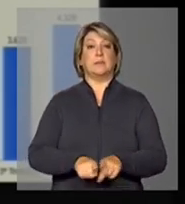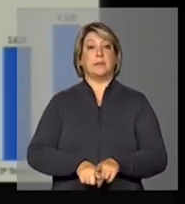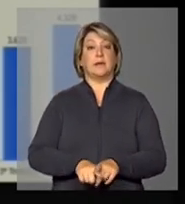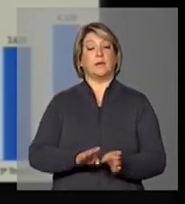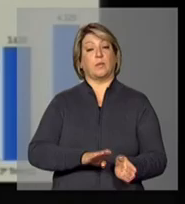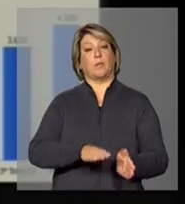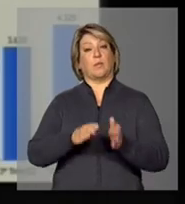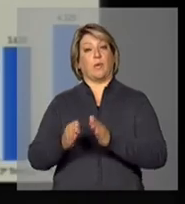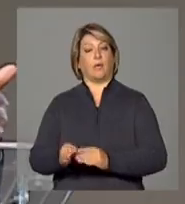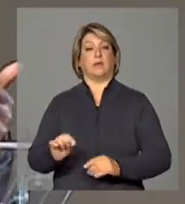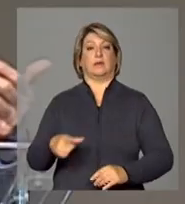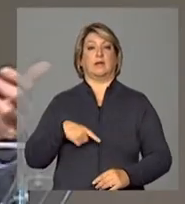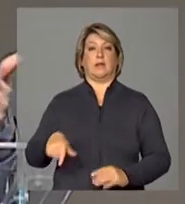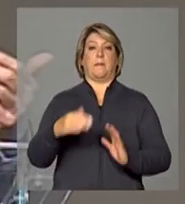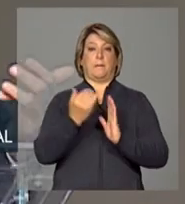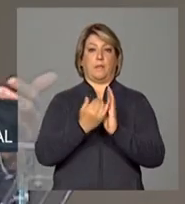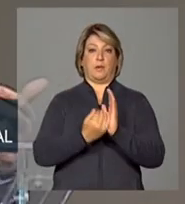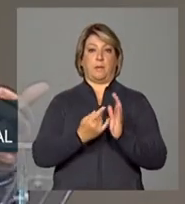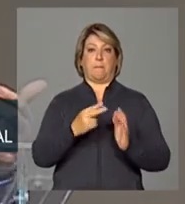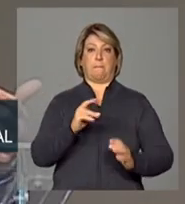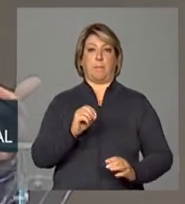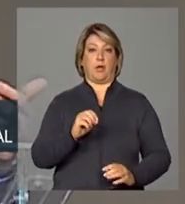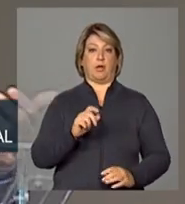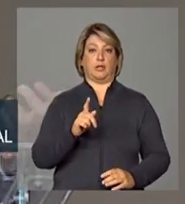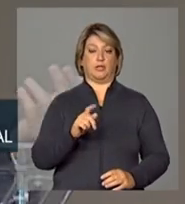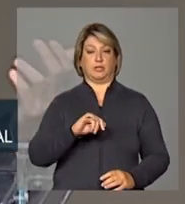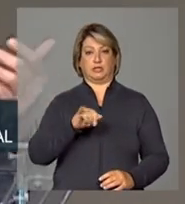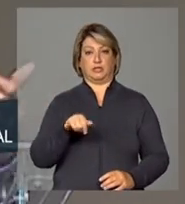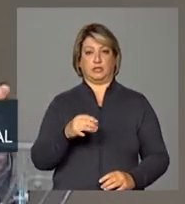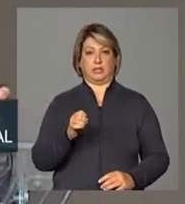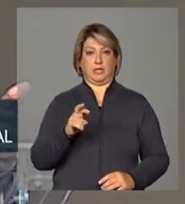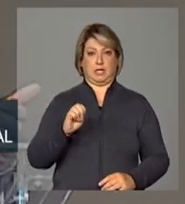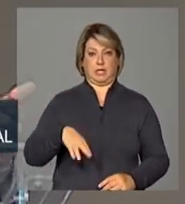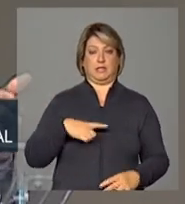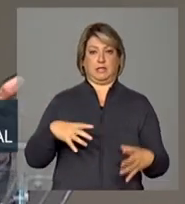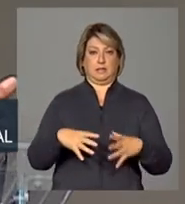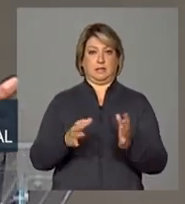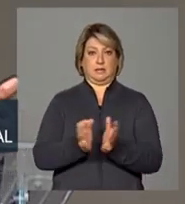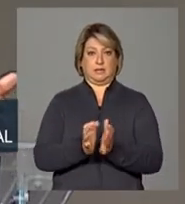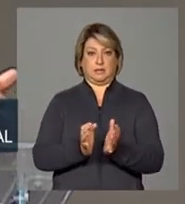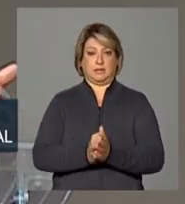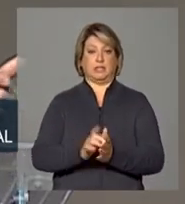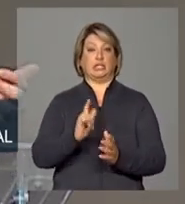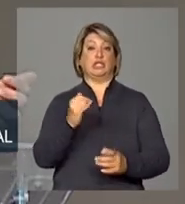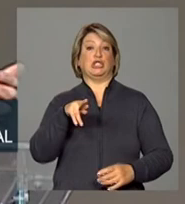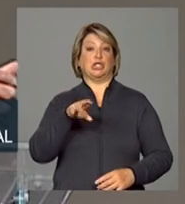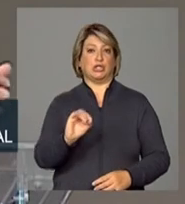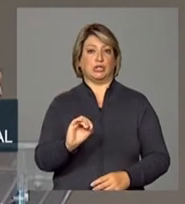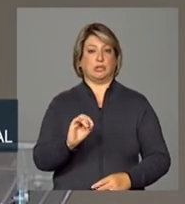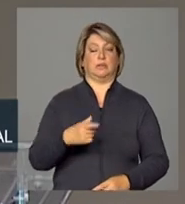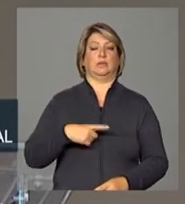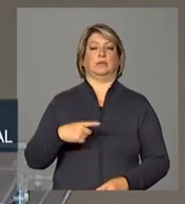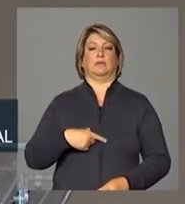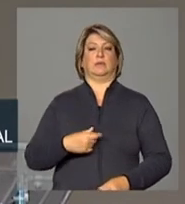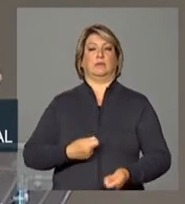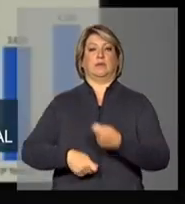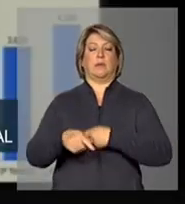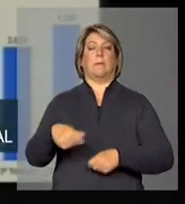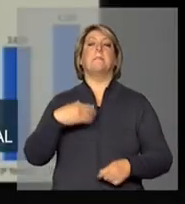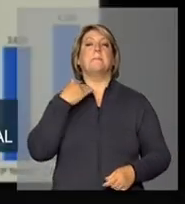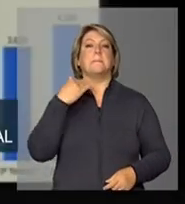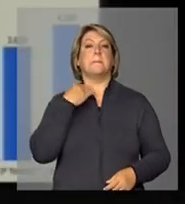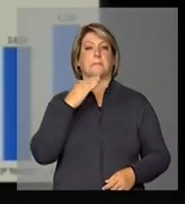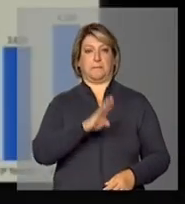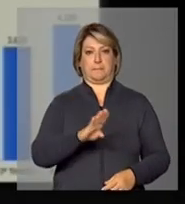o programa Progeren que é um programa de capital de giro principalmente operado pelo Banco do Brasil e por outros